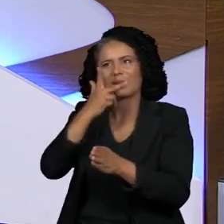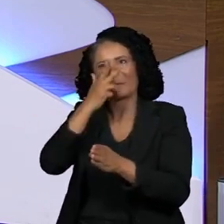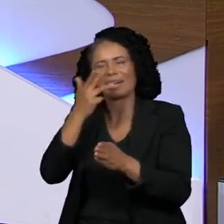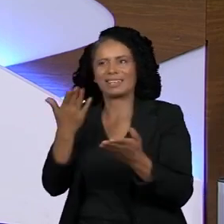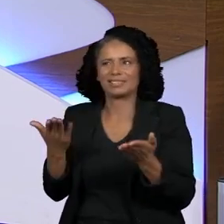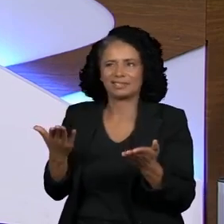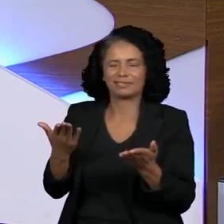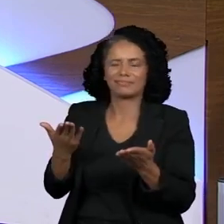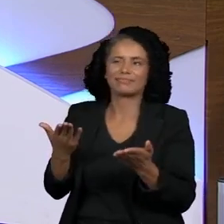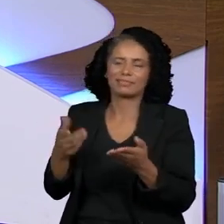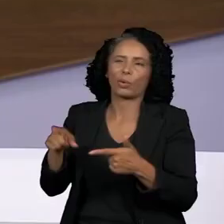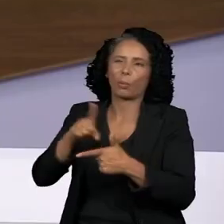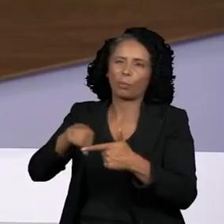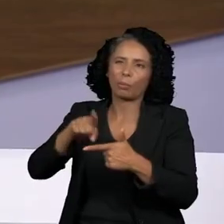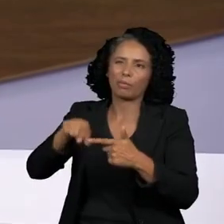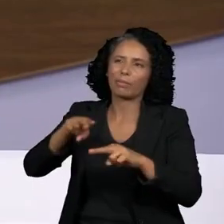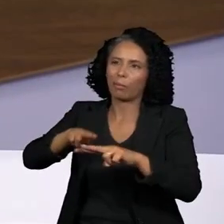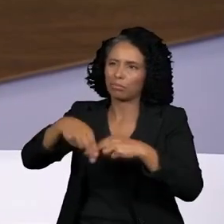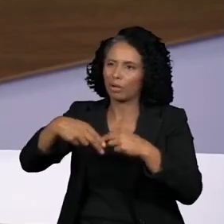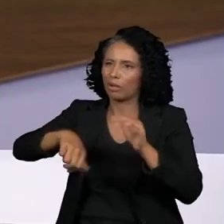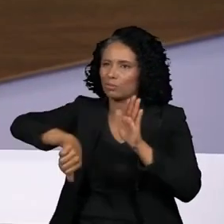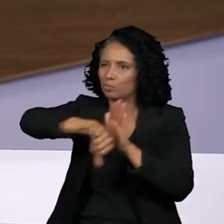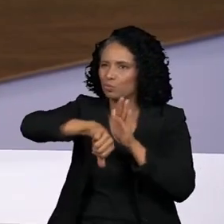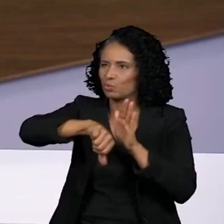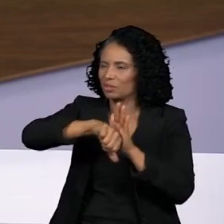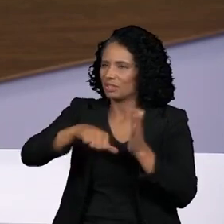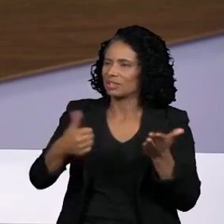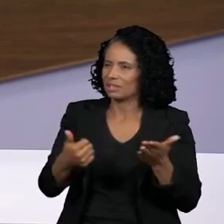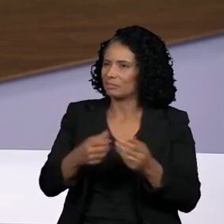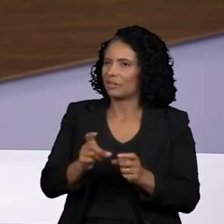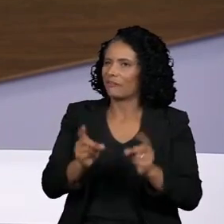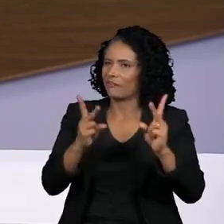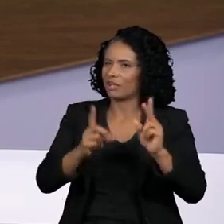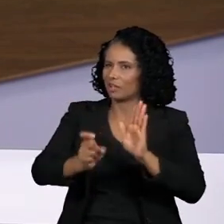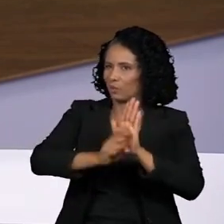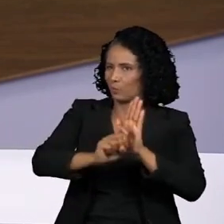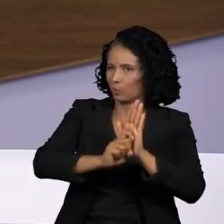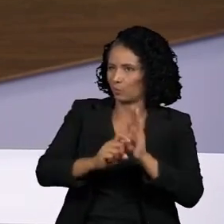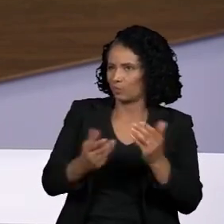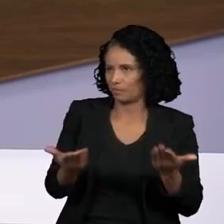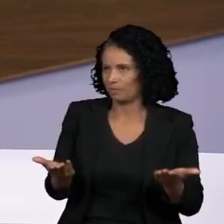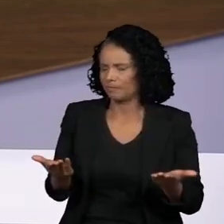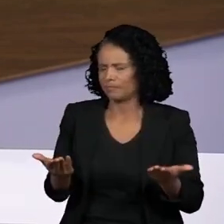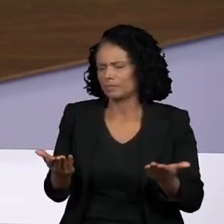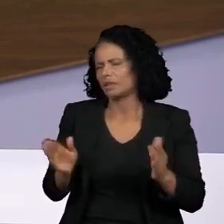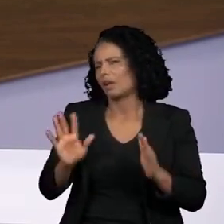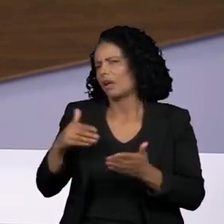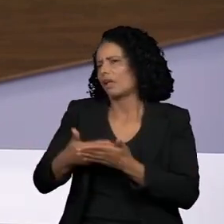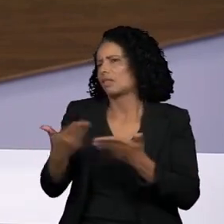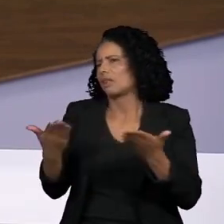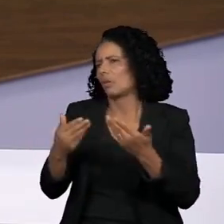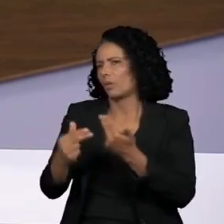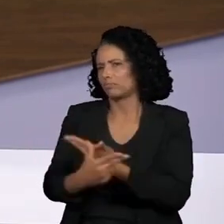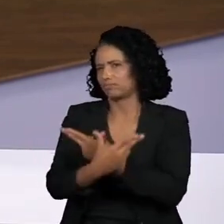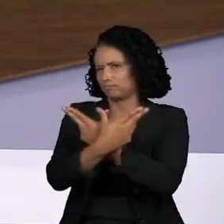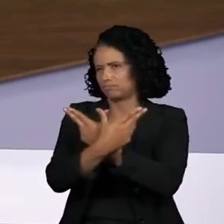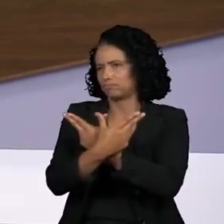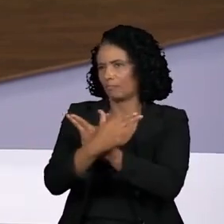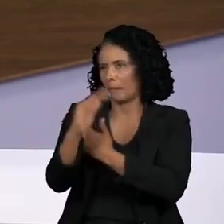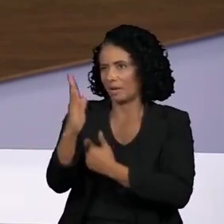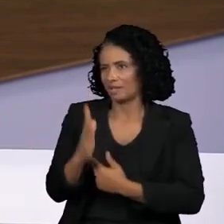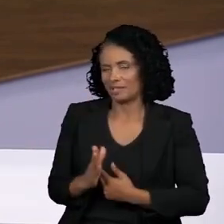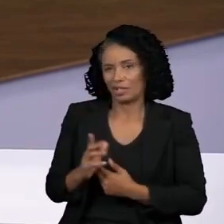narcotráfico. Quer dizer, no momento as Forças Armadas Brasileiras aparentemente não têm o controle